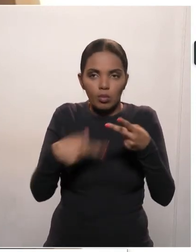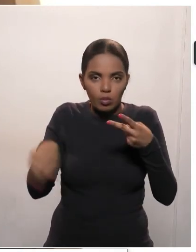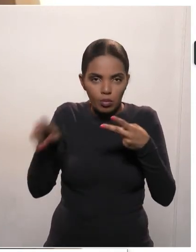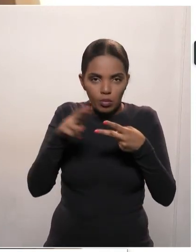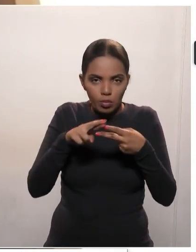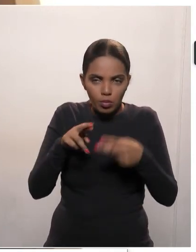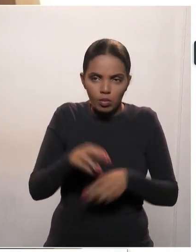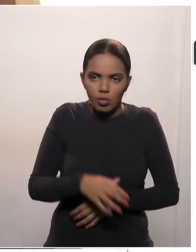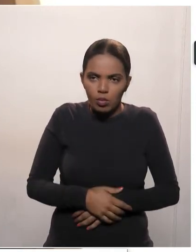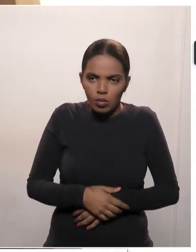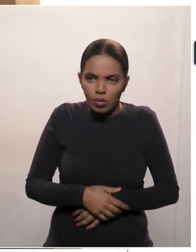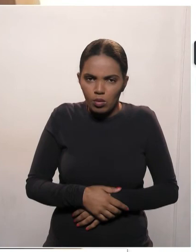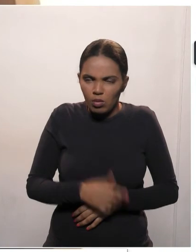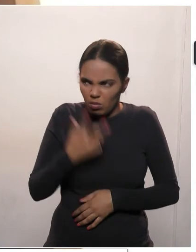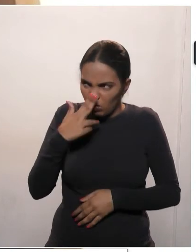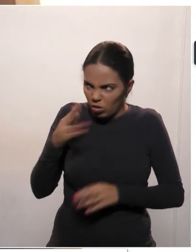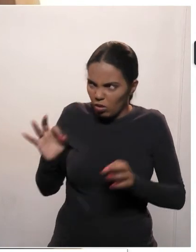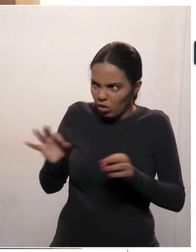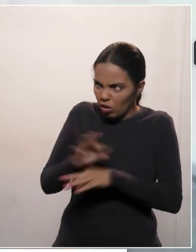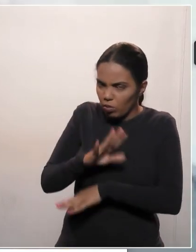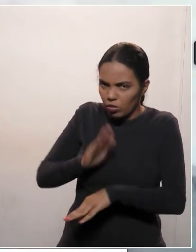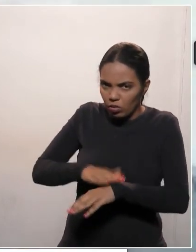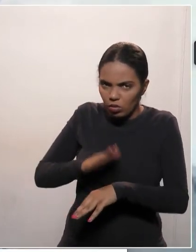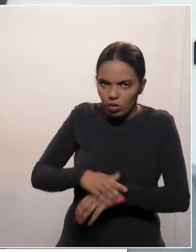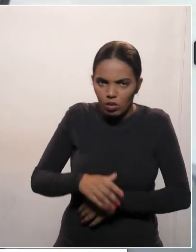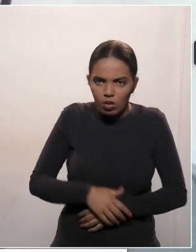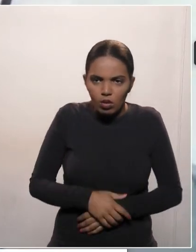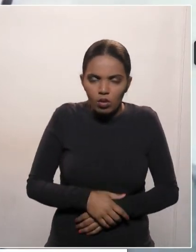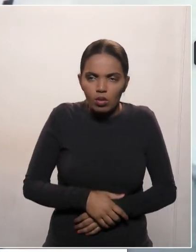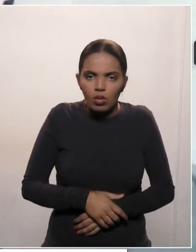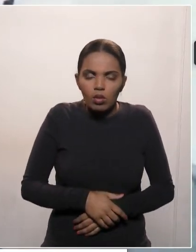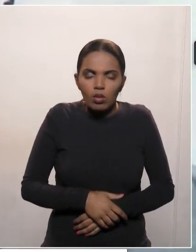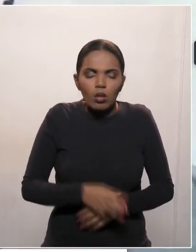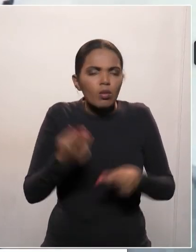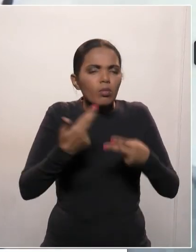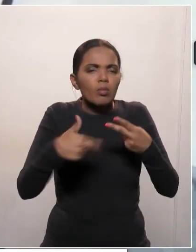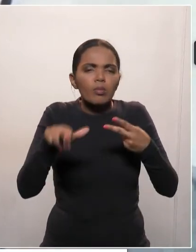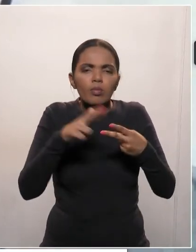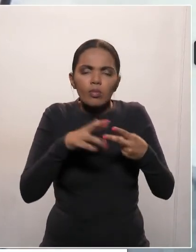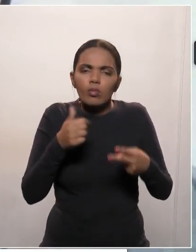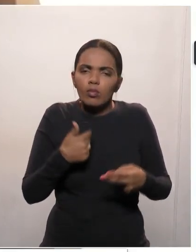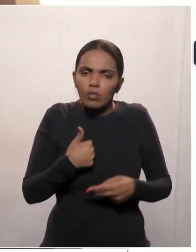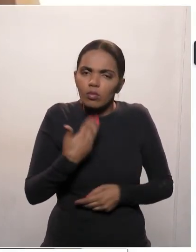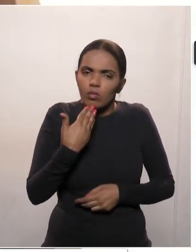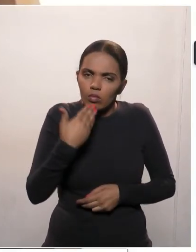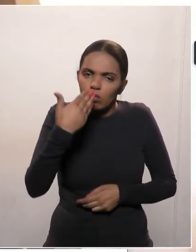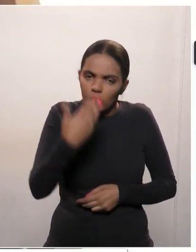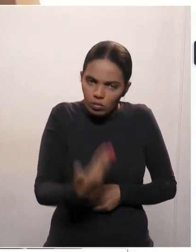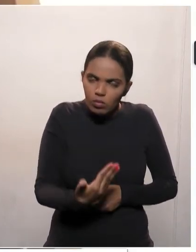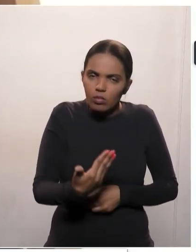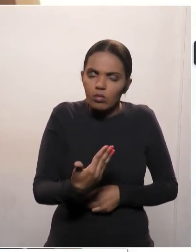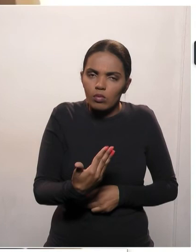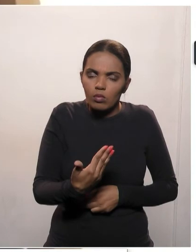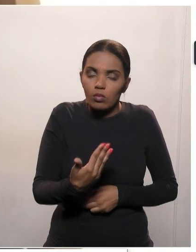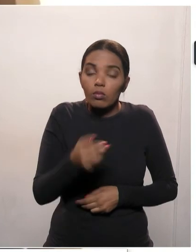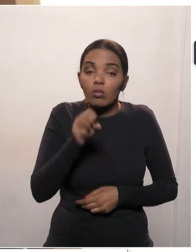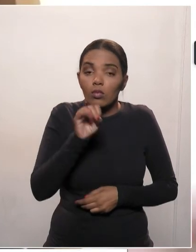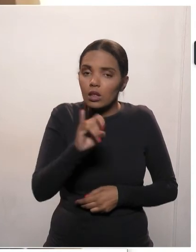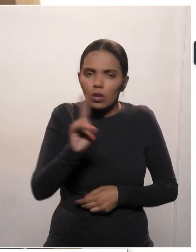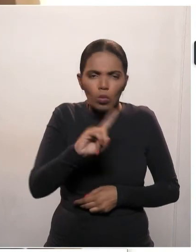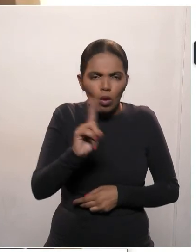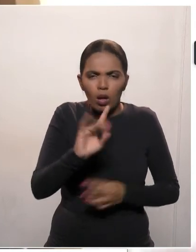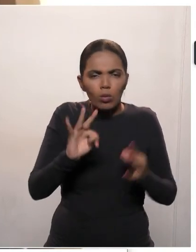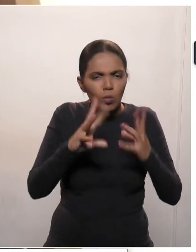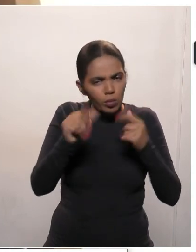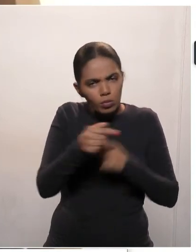O presidente, acho que eu concluí, não é? Não, pode ir. Não, sobre aquele requerimento que nós pedimos, que pelo menos, se não toda semana,